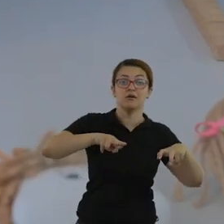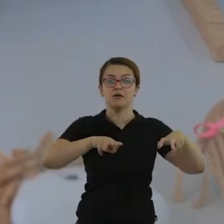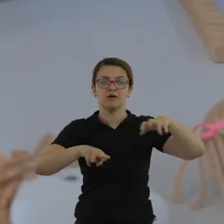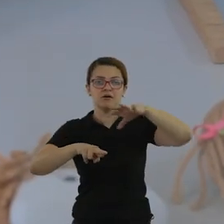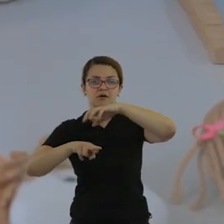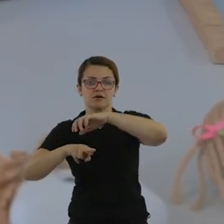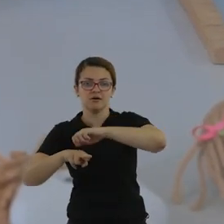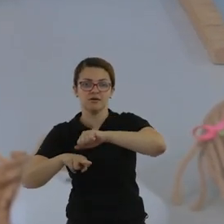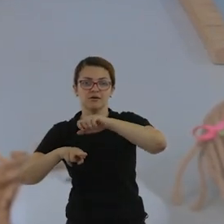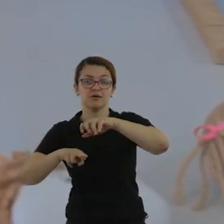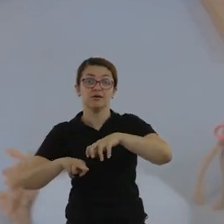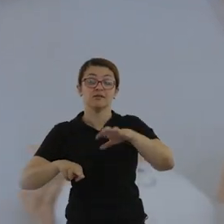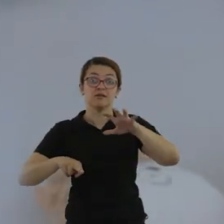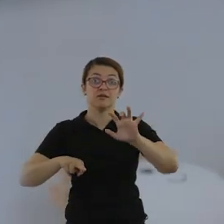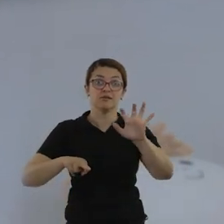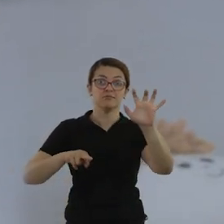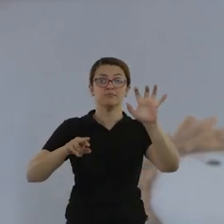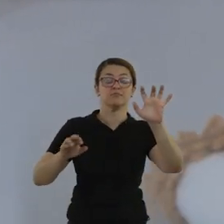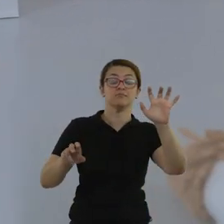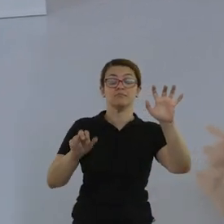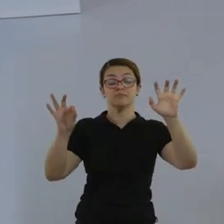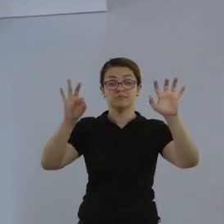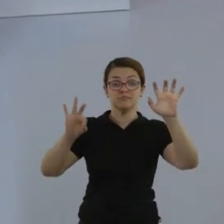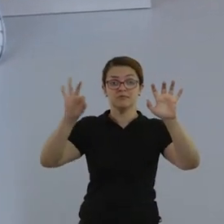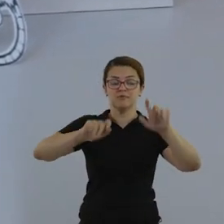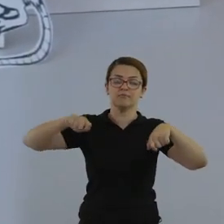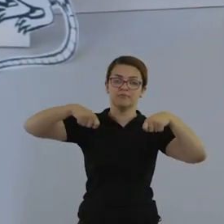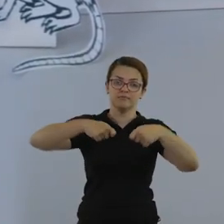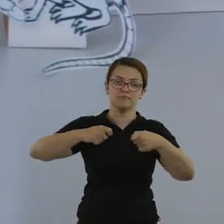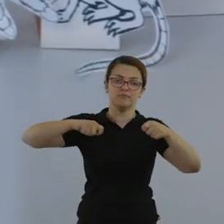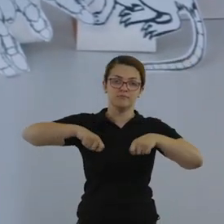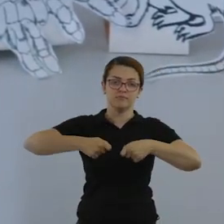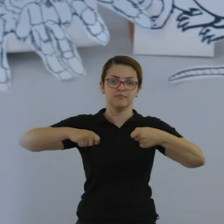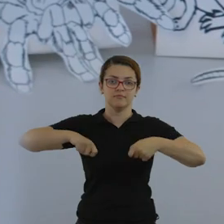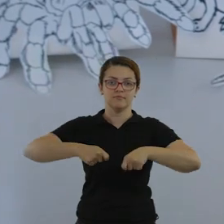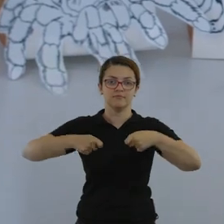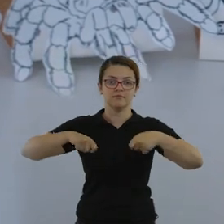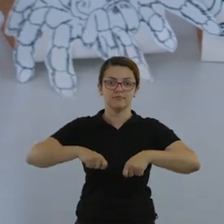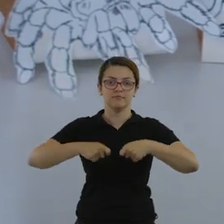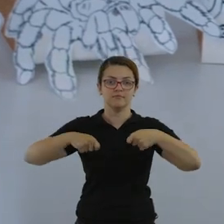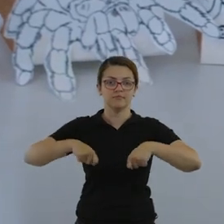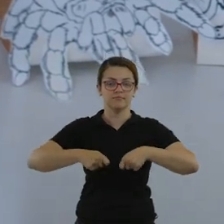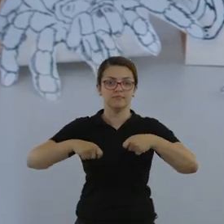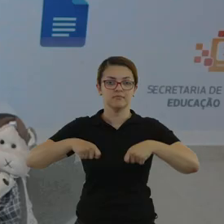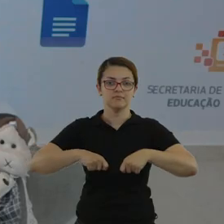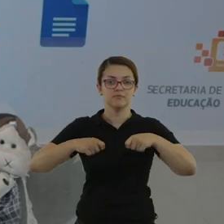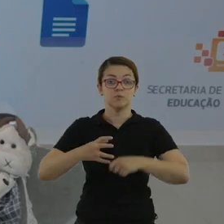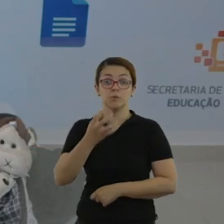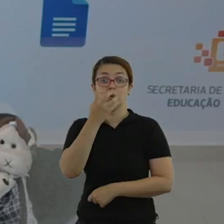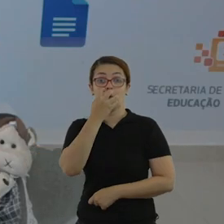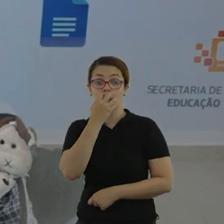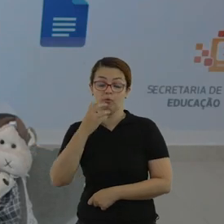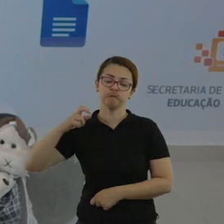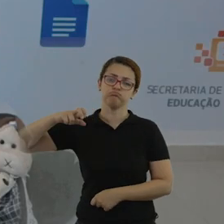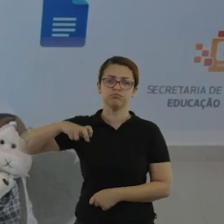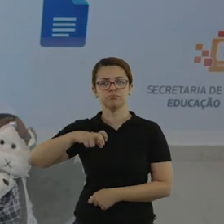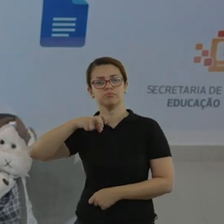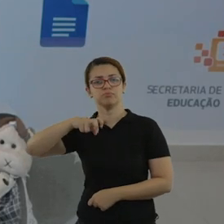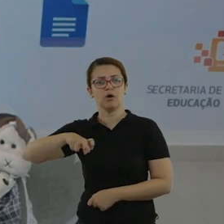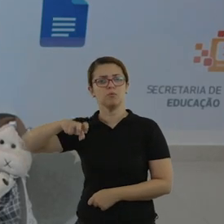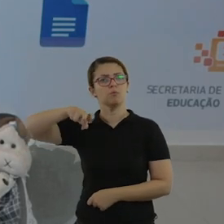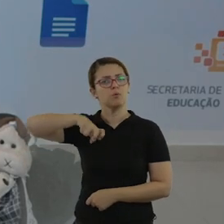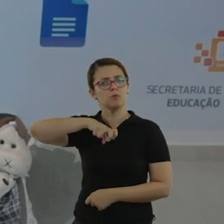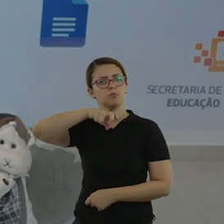O cachorro no gato, gato no rato, rato na aranha, aranha na mosca, a mosca na velha, a velha afiar. Estava o